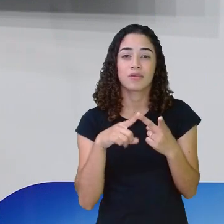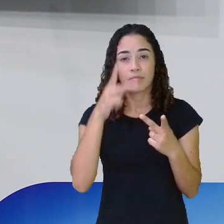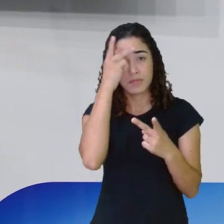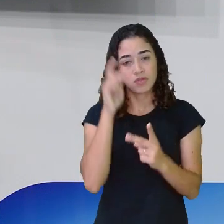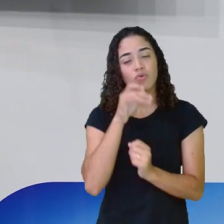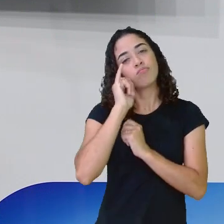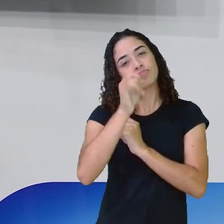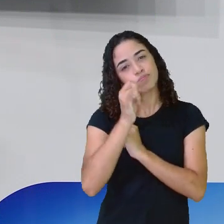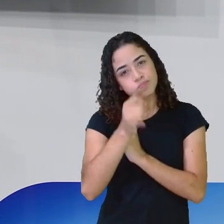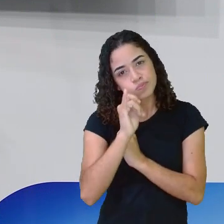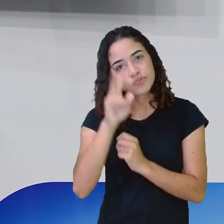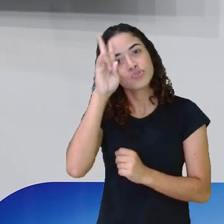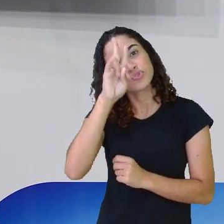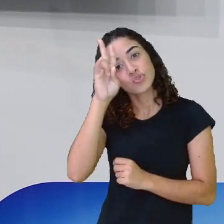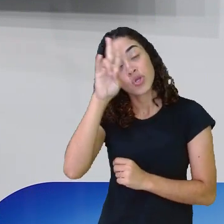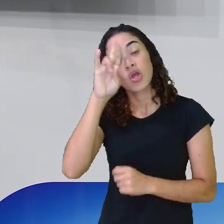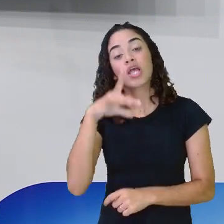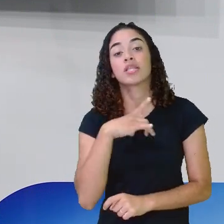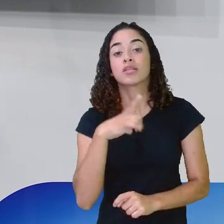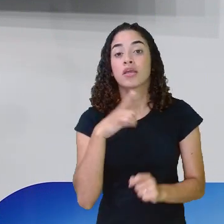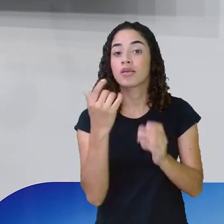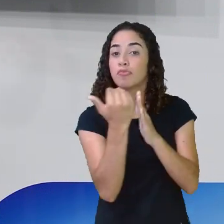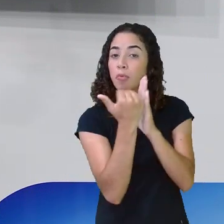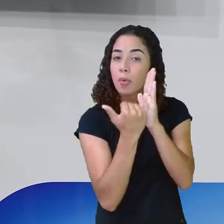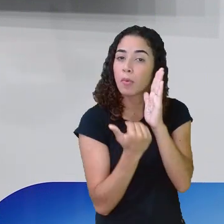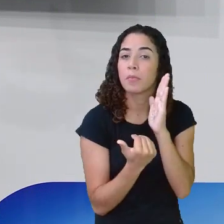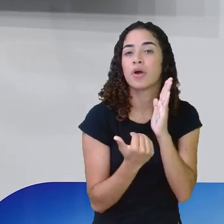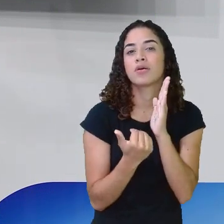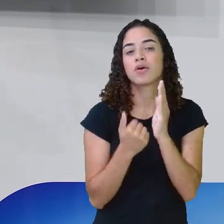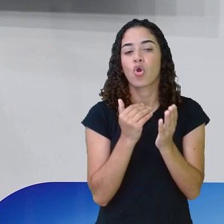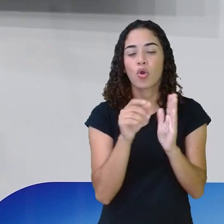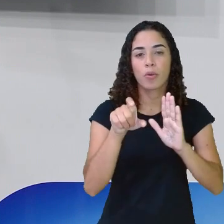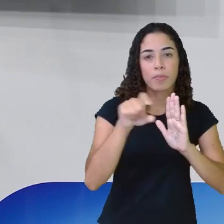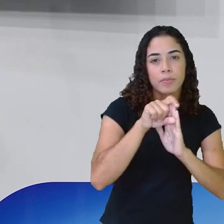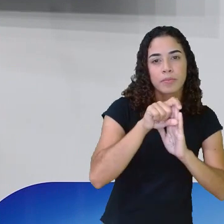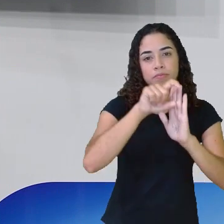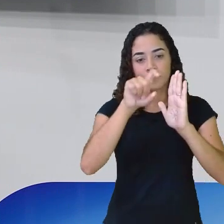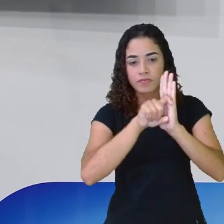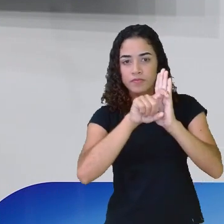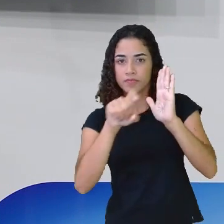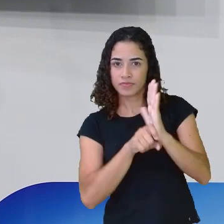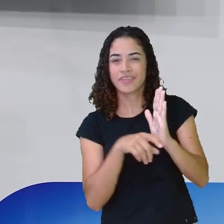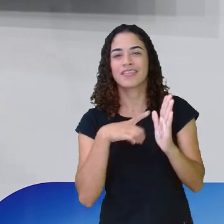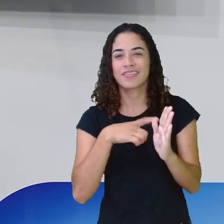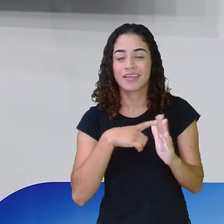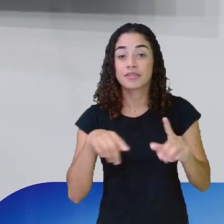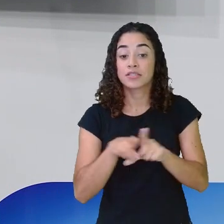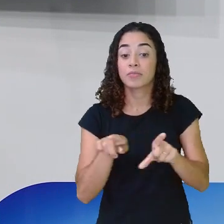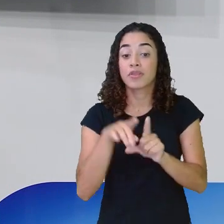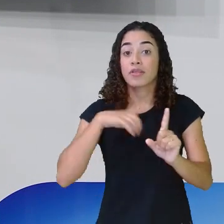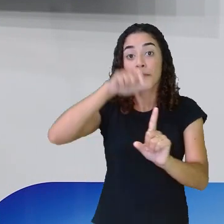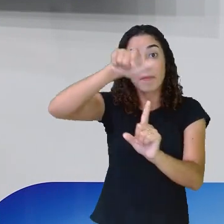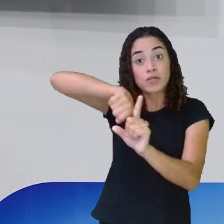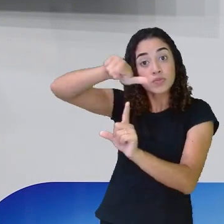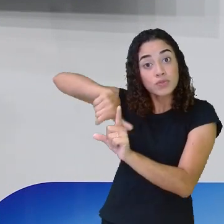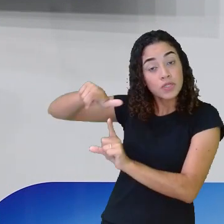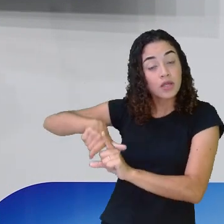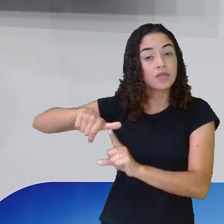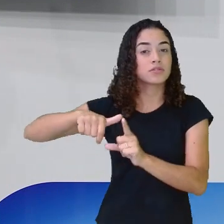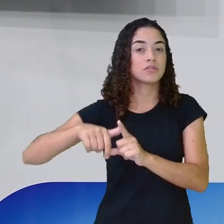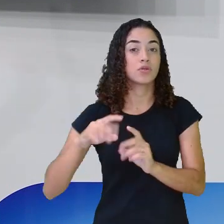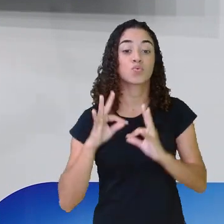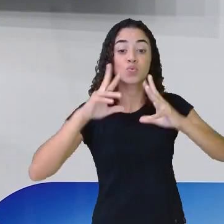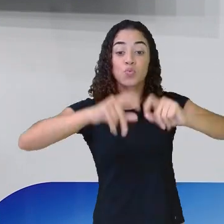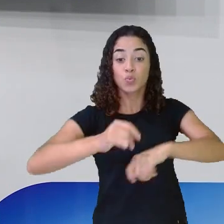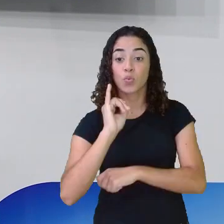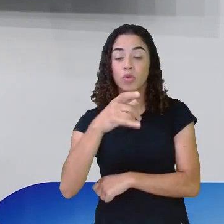conta ali a história, que tem ali aquele enredo, né? Início, meio e fim, tem as personagens, todo o